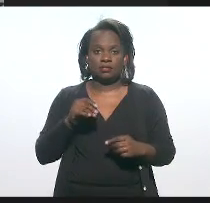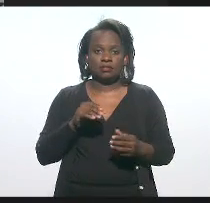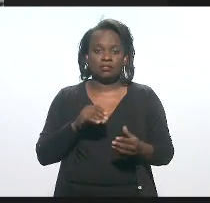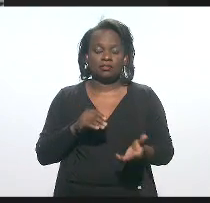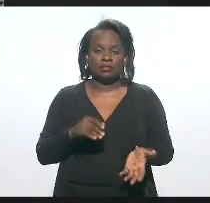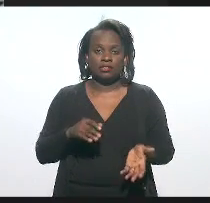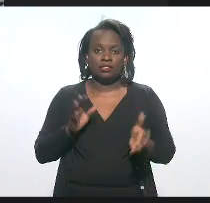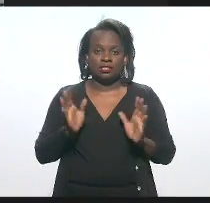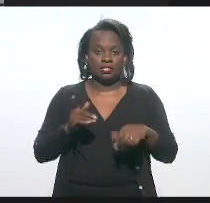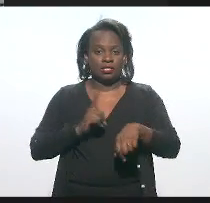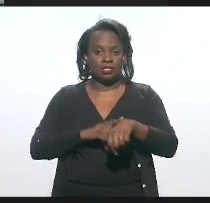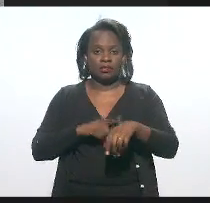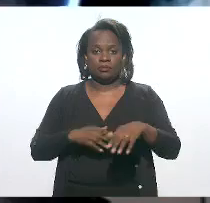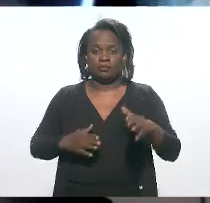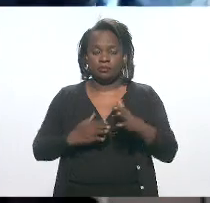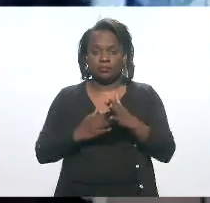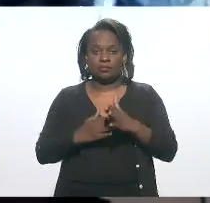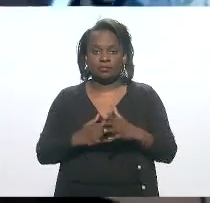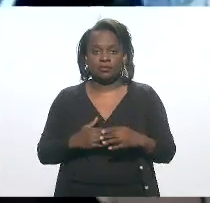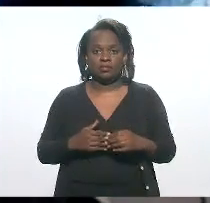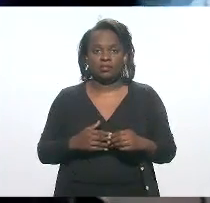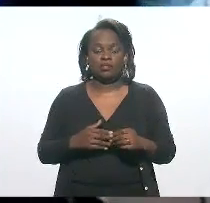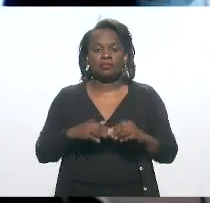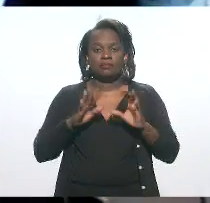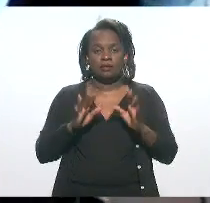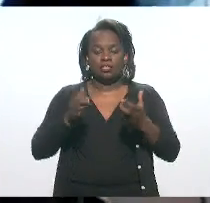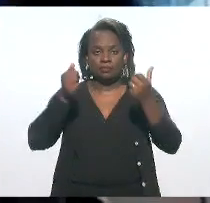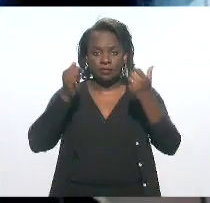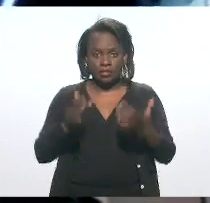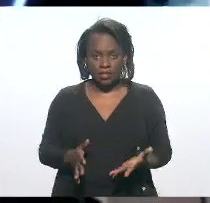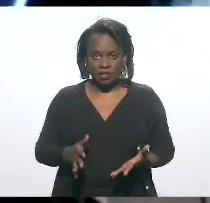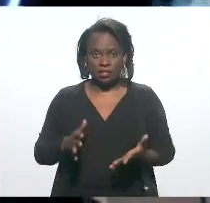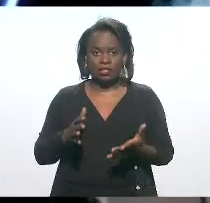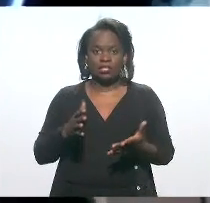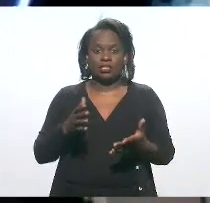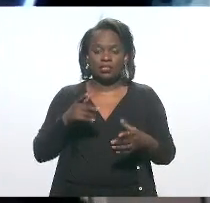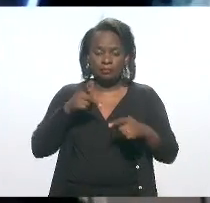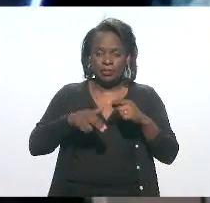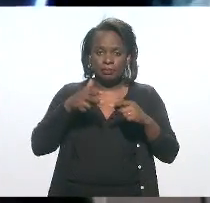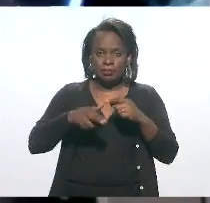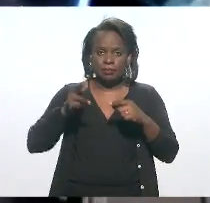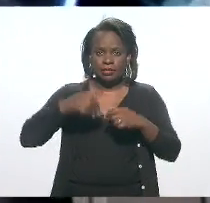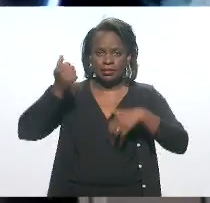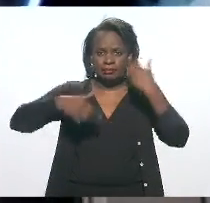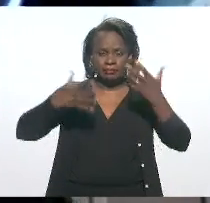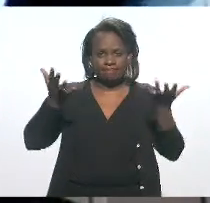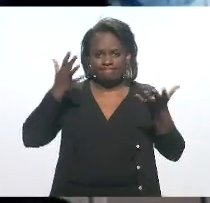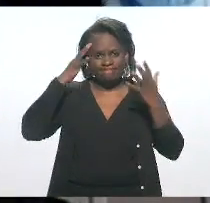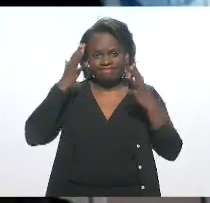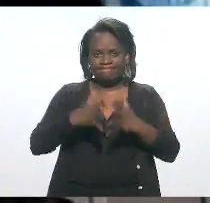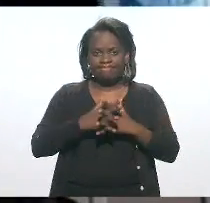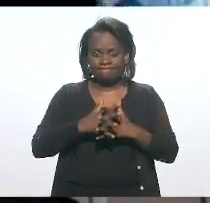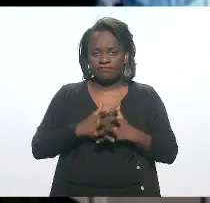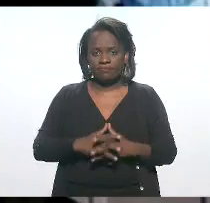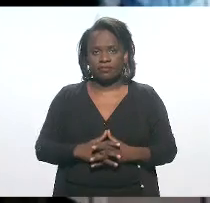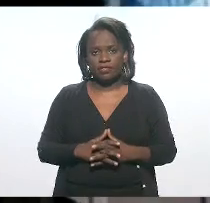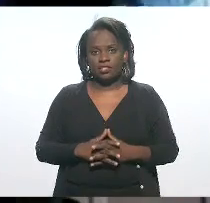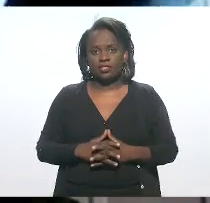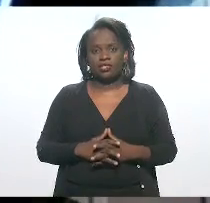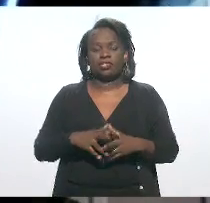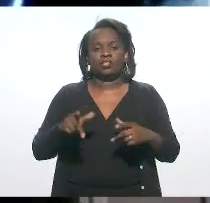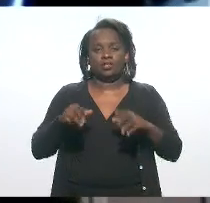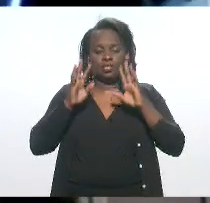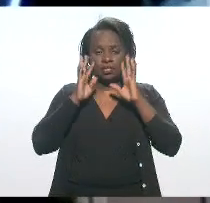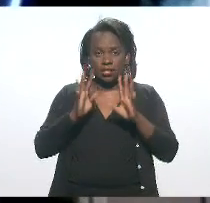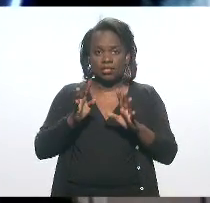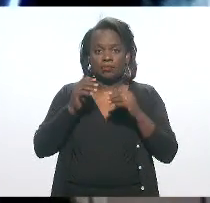já está encerrando o seu tempo, mas só para dizer que ficou muito picotada a sua intervenção. Nós